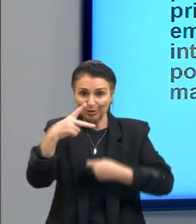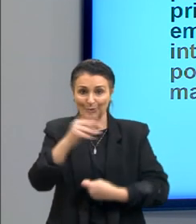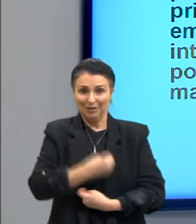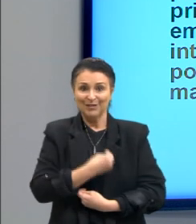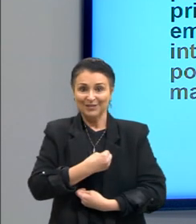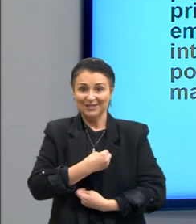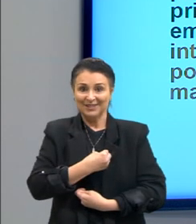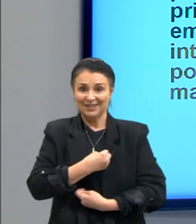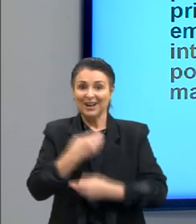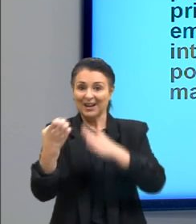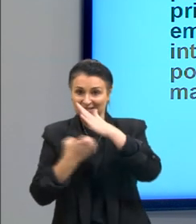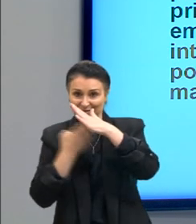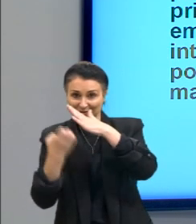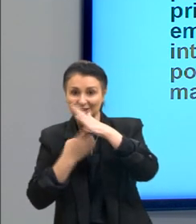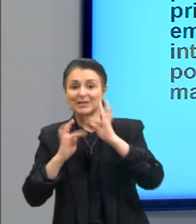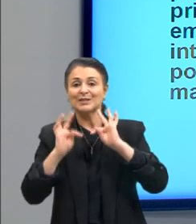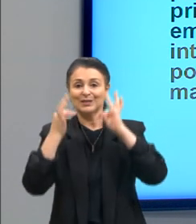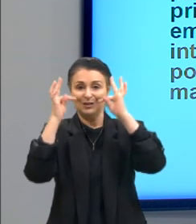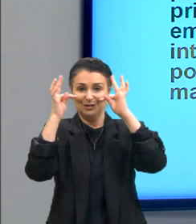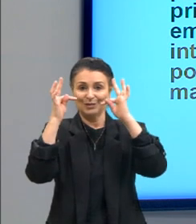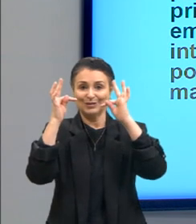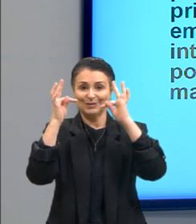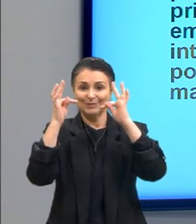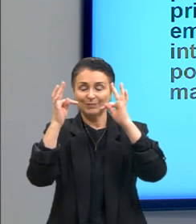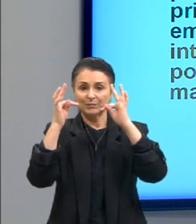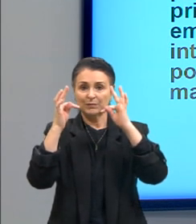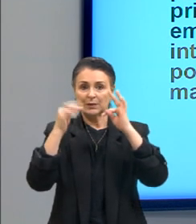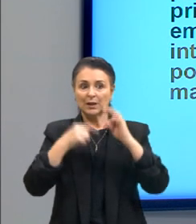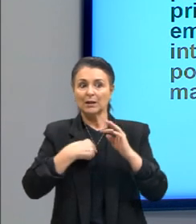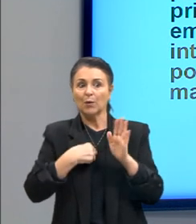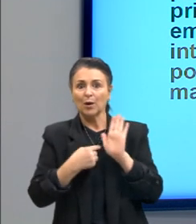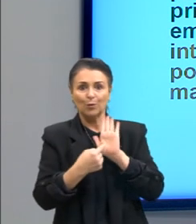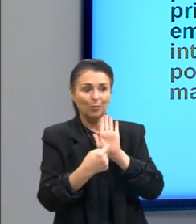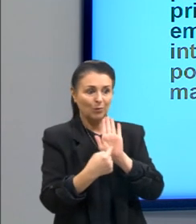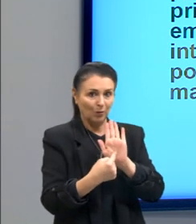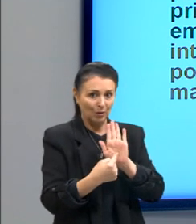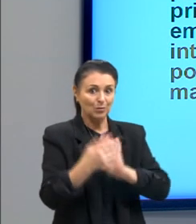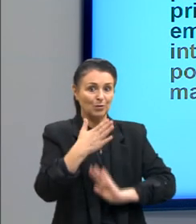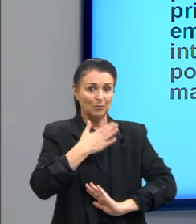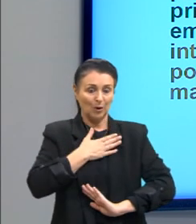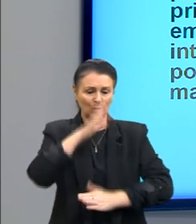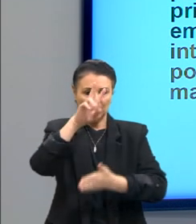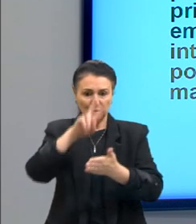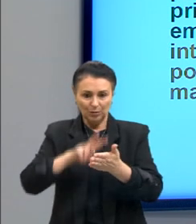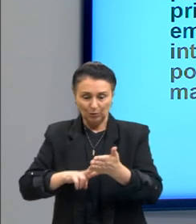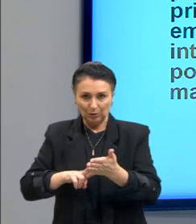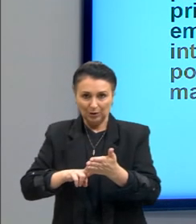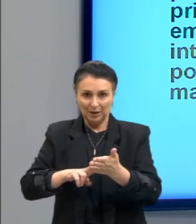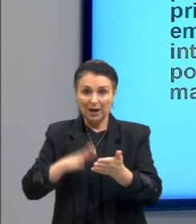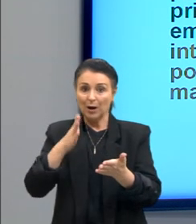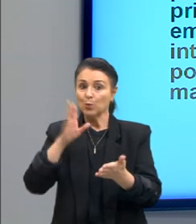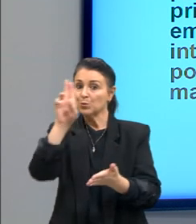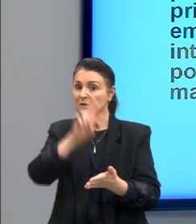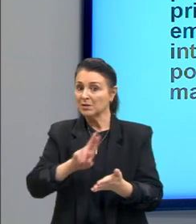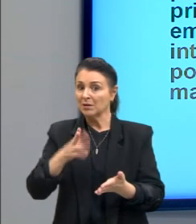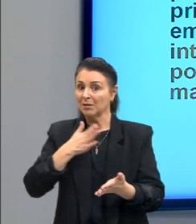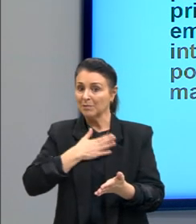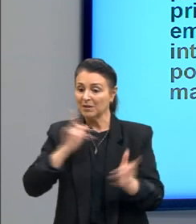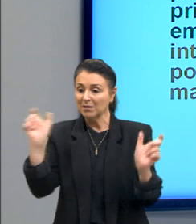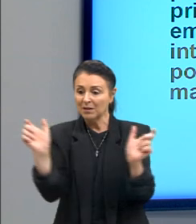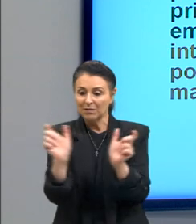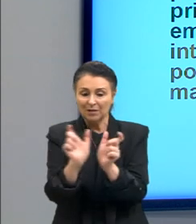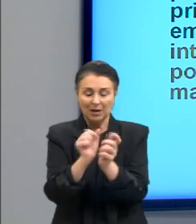então eu já localizo o meu leitor pela minha frase introdutória no tipo